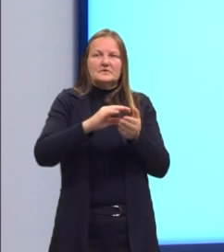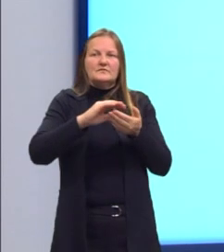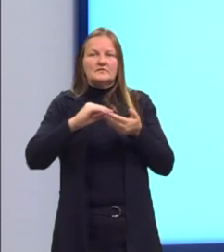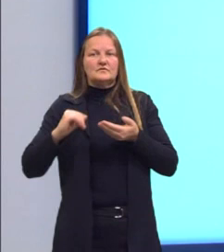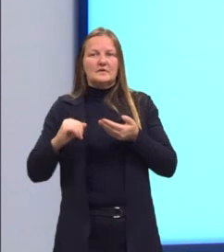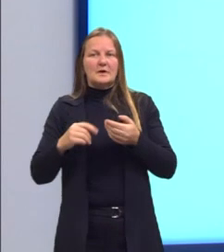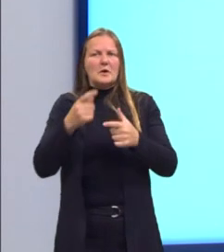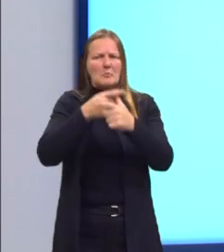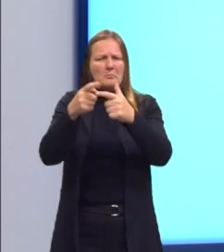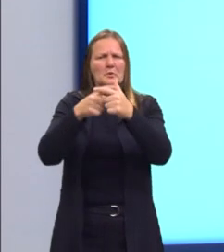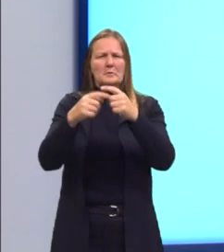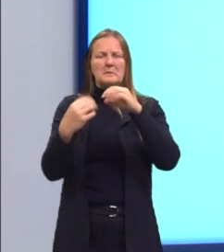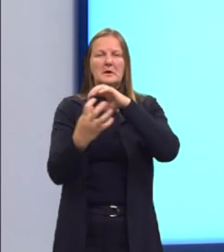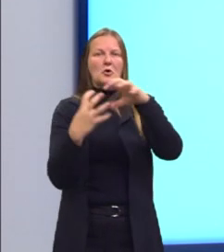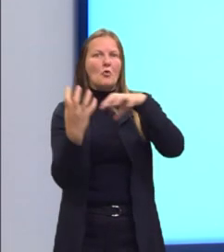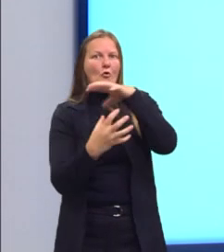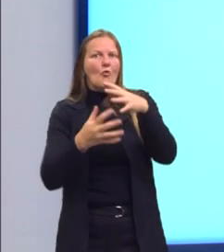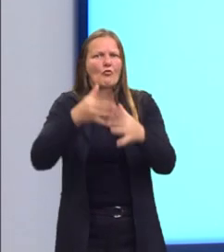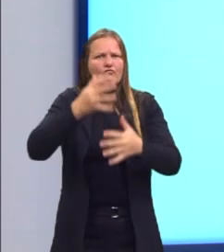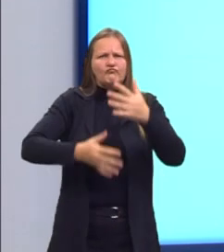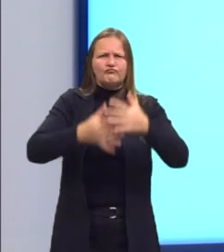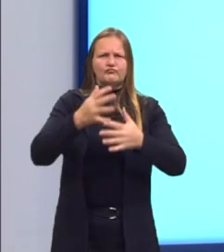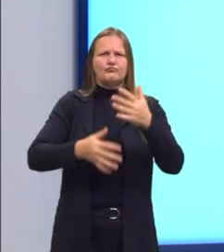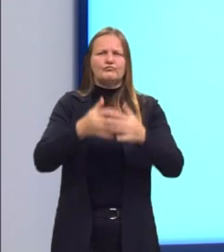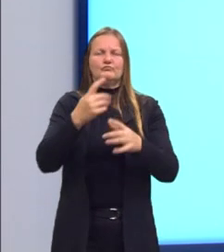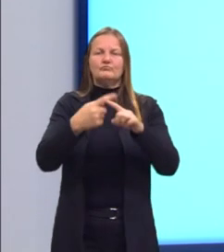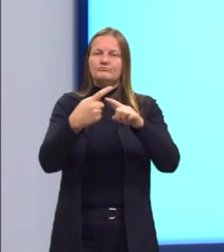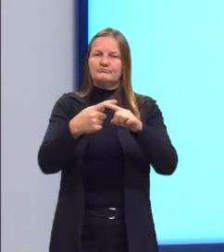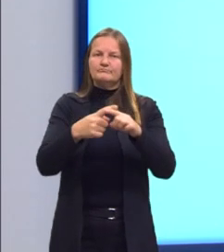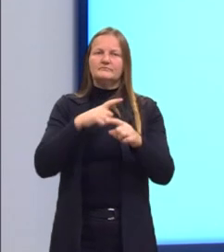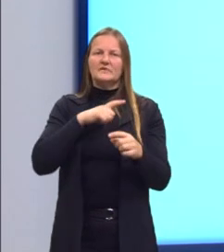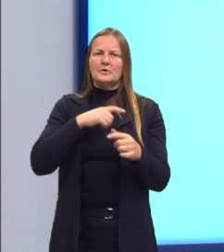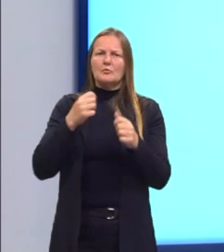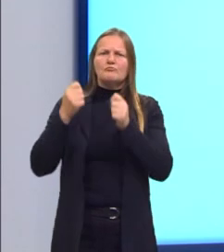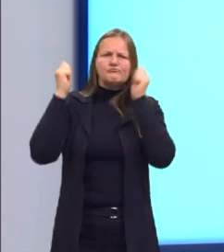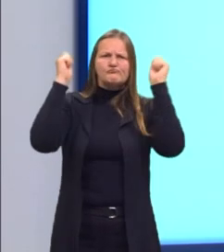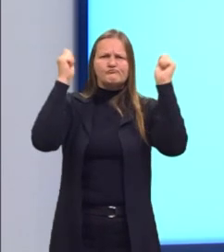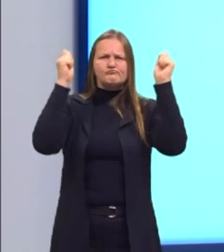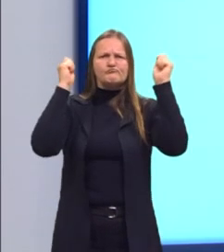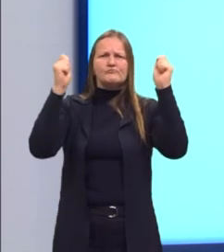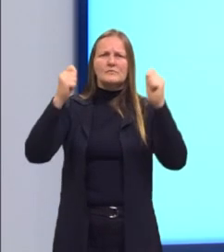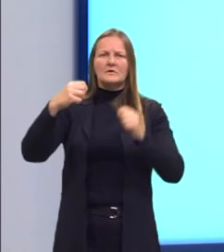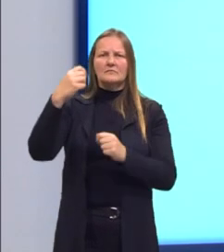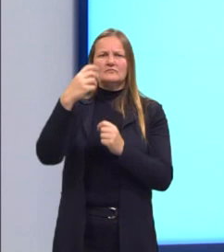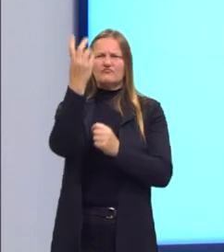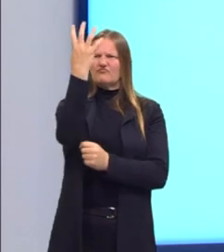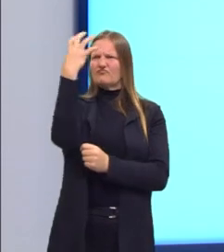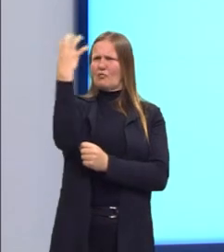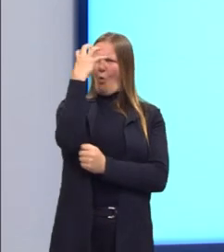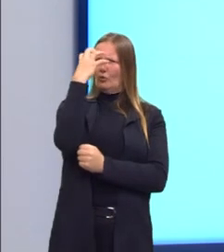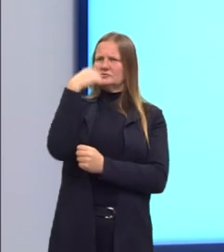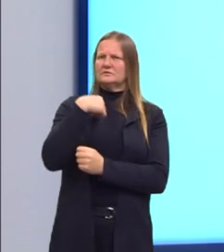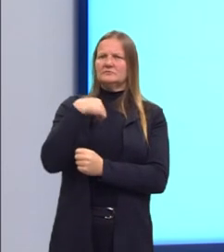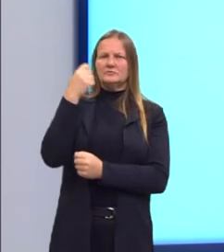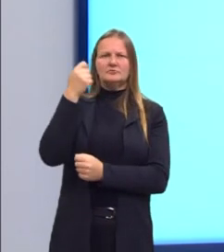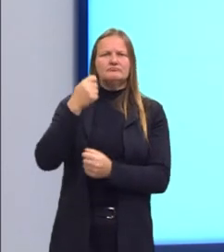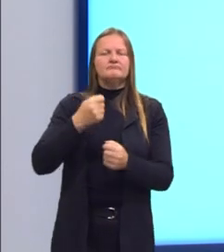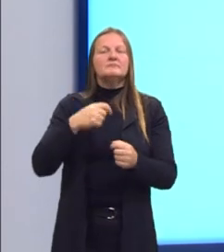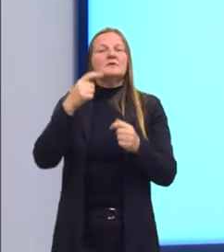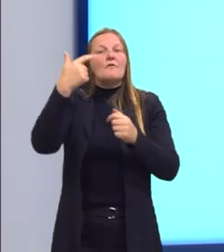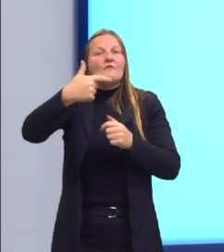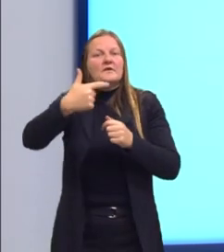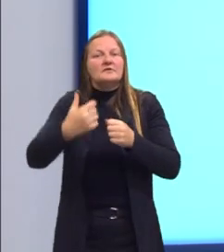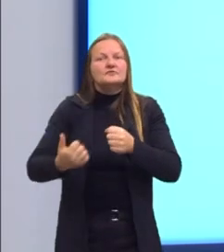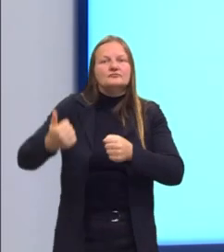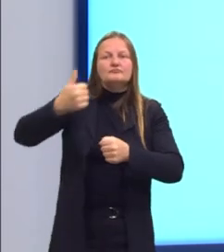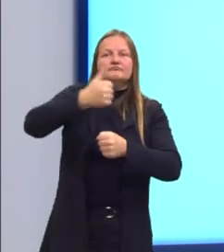desses problemas, desses conflitos, e por causa desse protesto contra o autoritarismo dele. No lugar, vai assumir o vice,